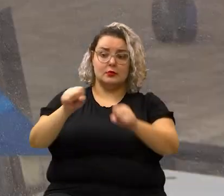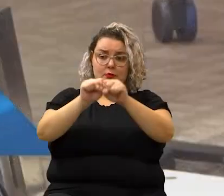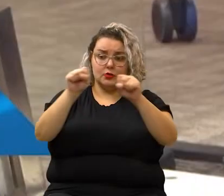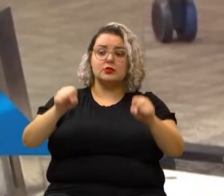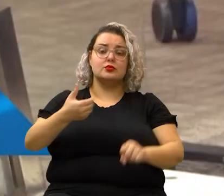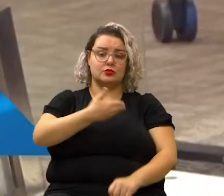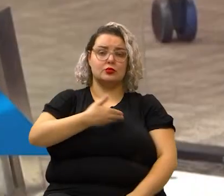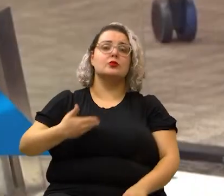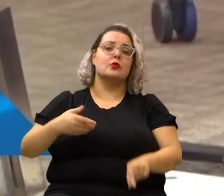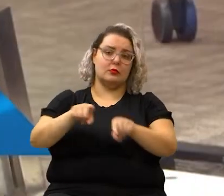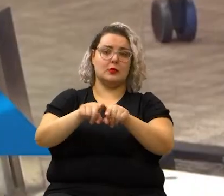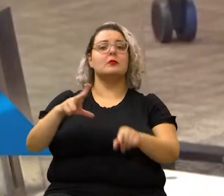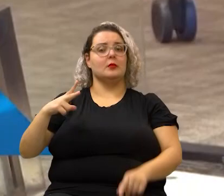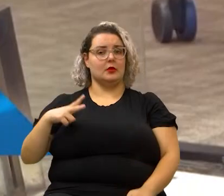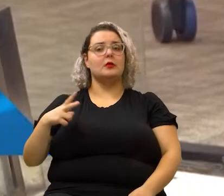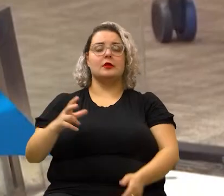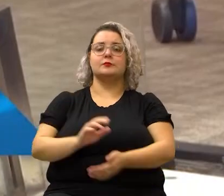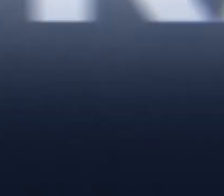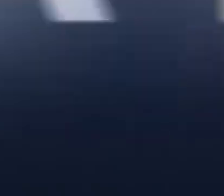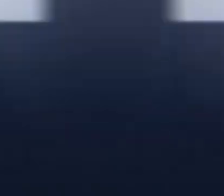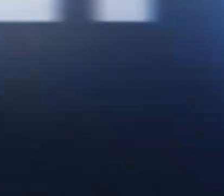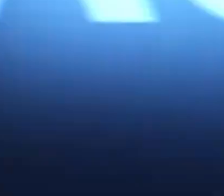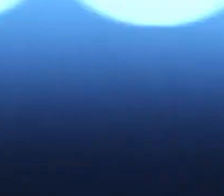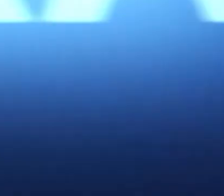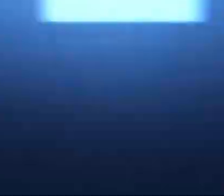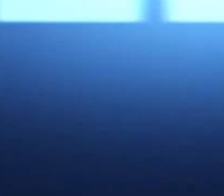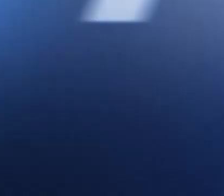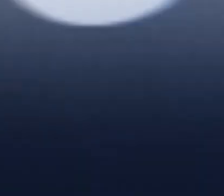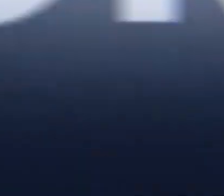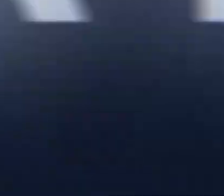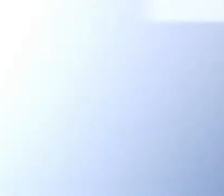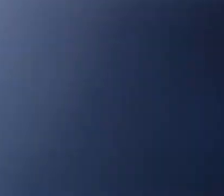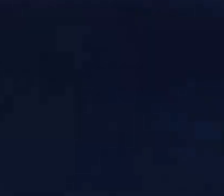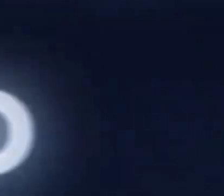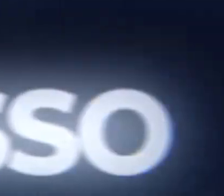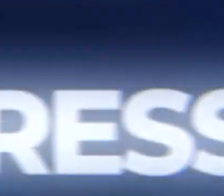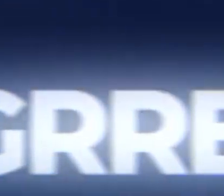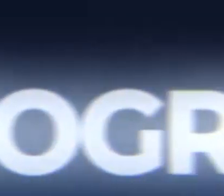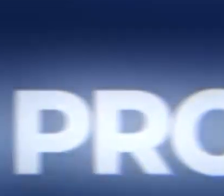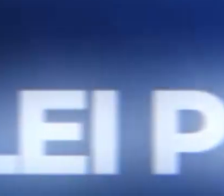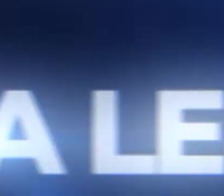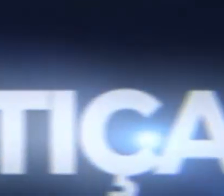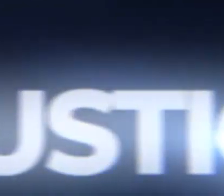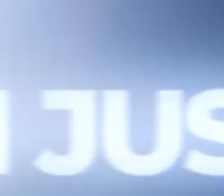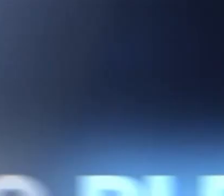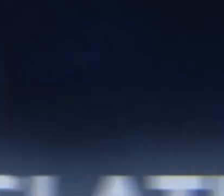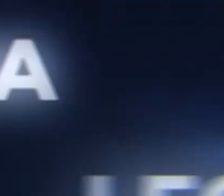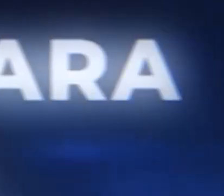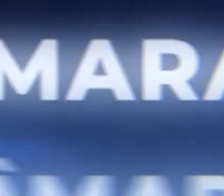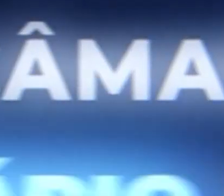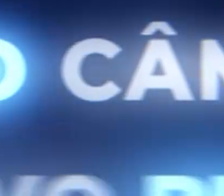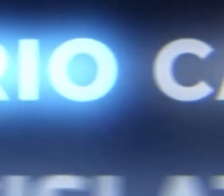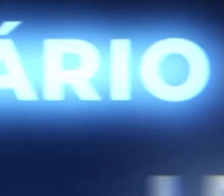o sistema público, quanto para o privado também. Música Música